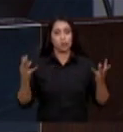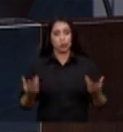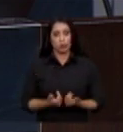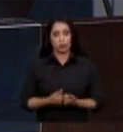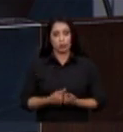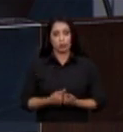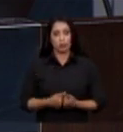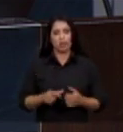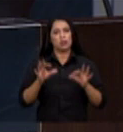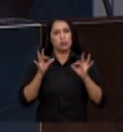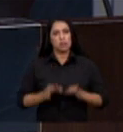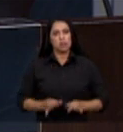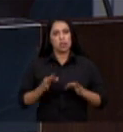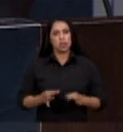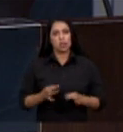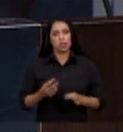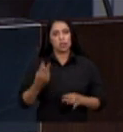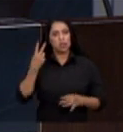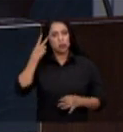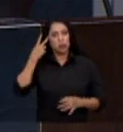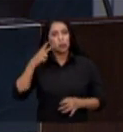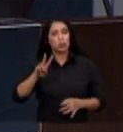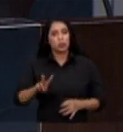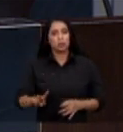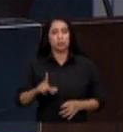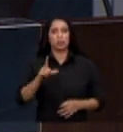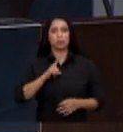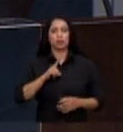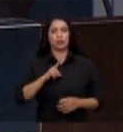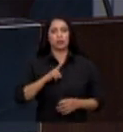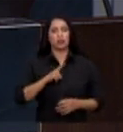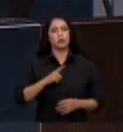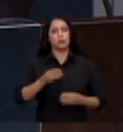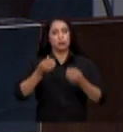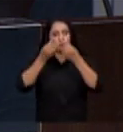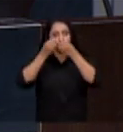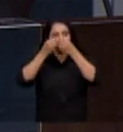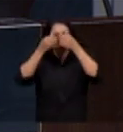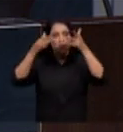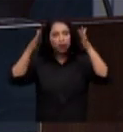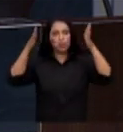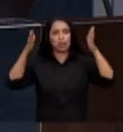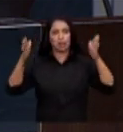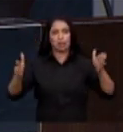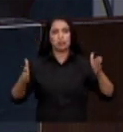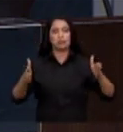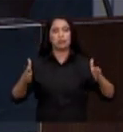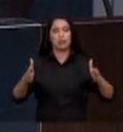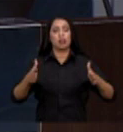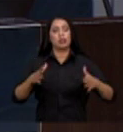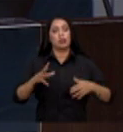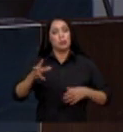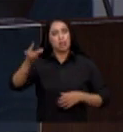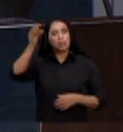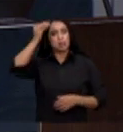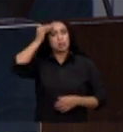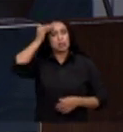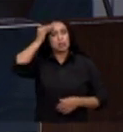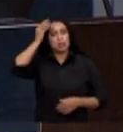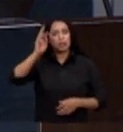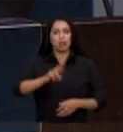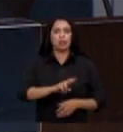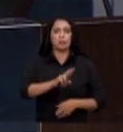tivemos todos verdadeira abertura de espírito no intuito de conhecer e reconhecer as